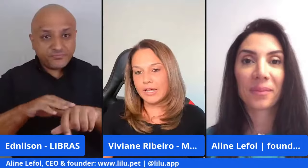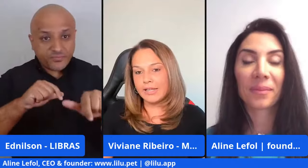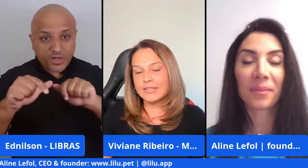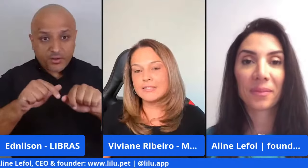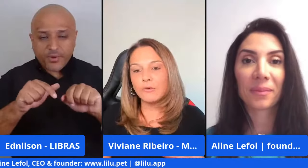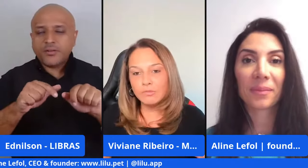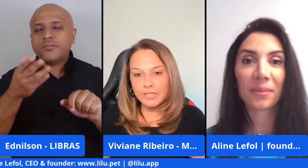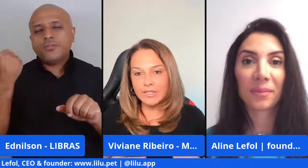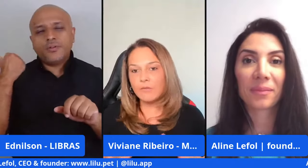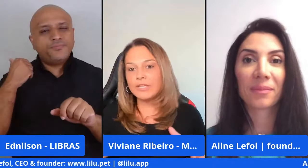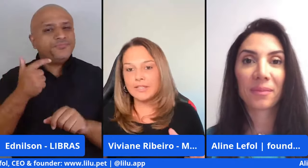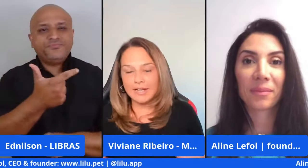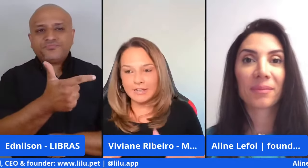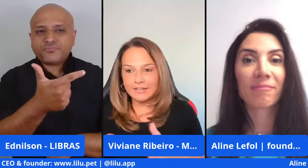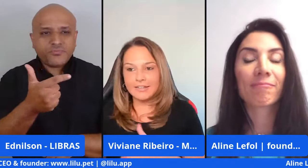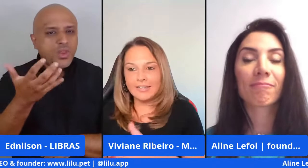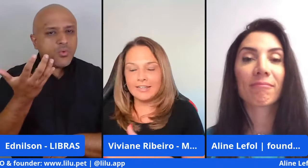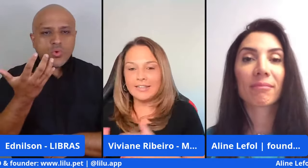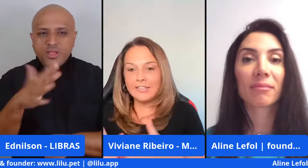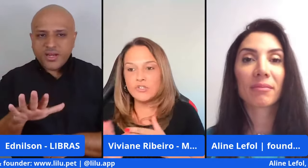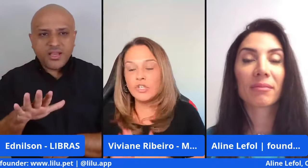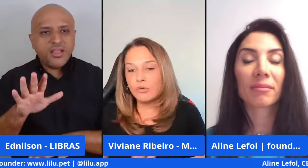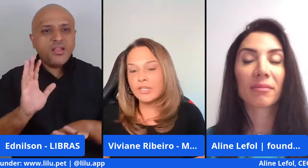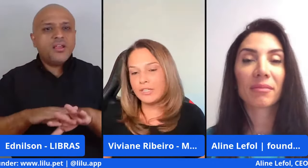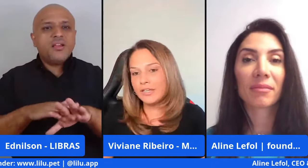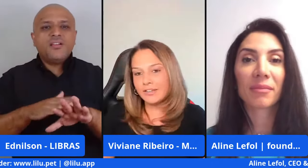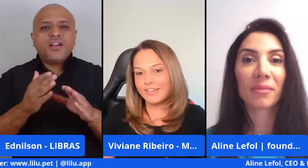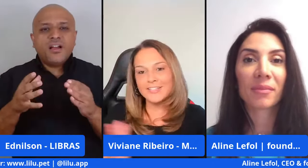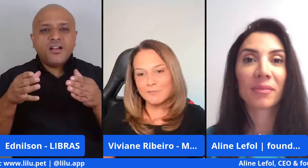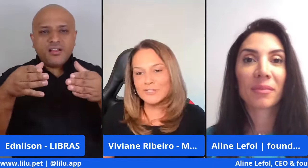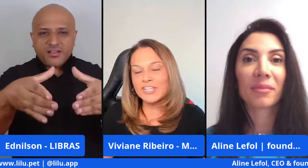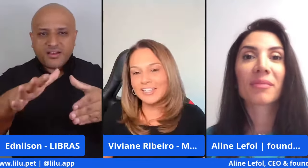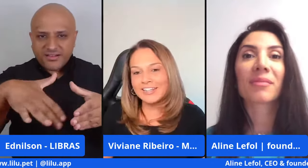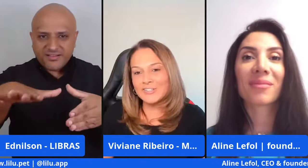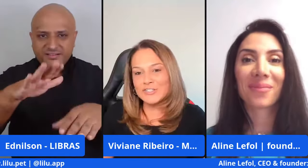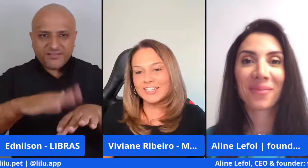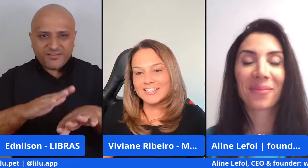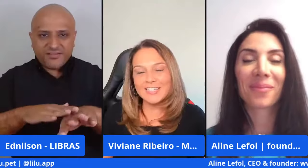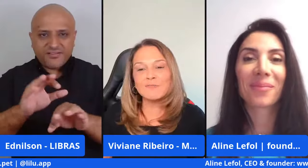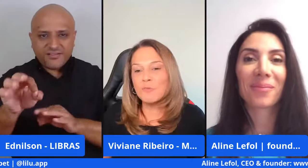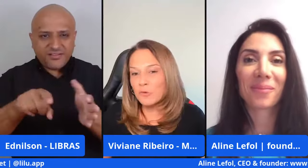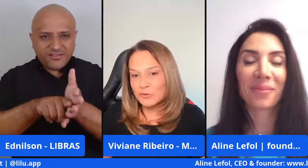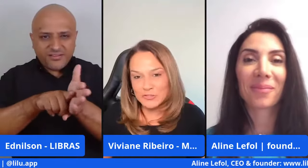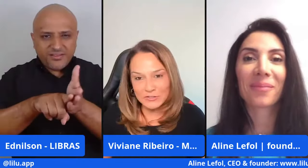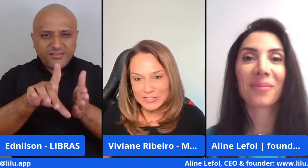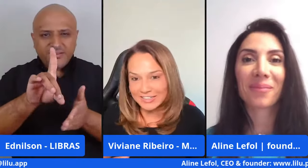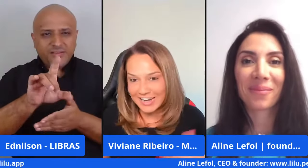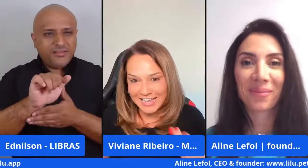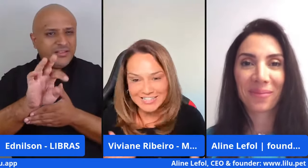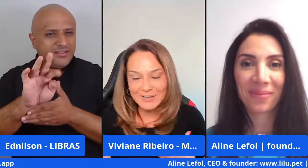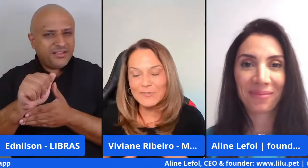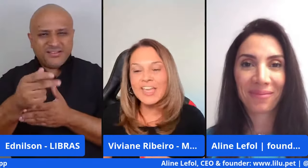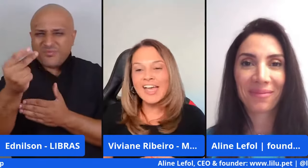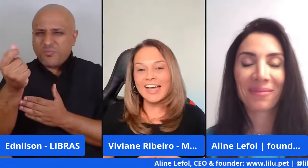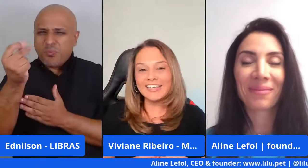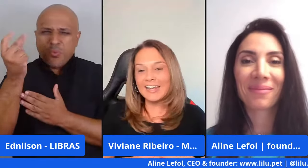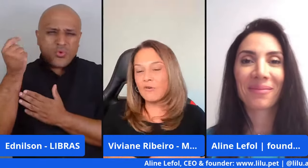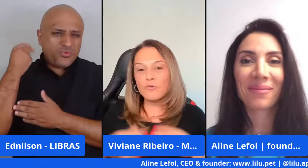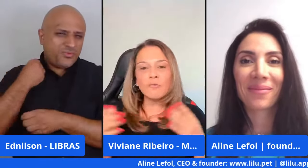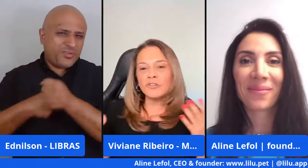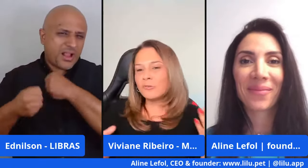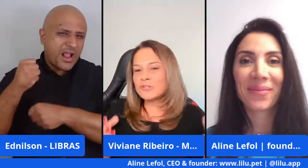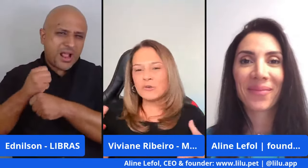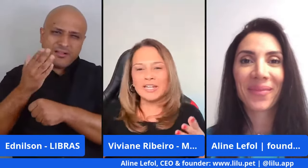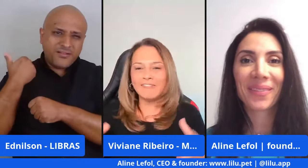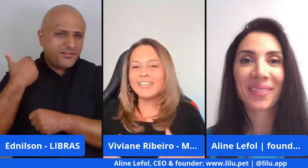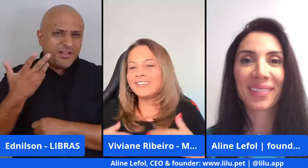época, elas não queriam entrar naquele nicho que eu queria, que era essa parte da Itanalytics, data science, muitos anos atrás, então, ainda